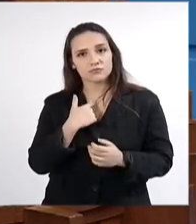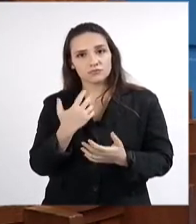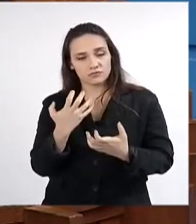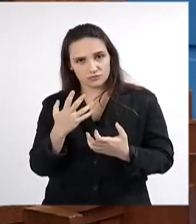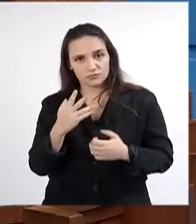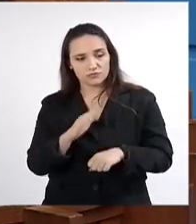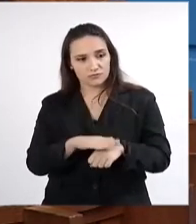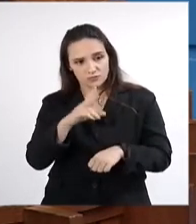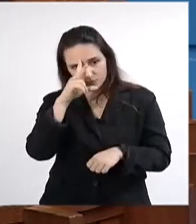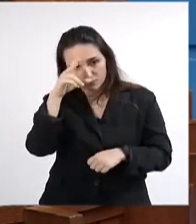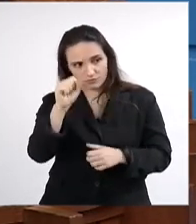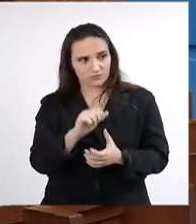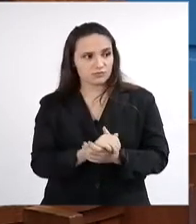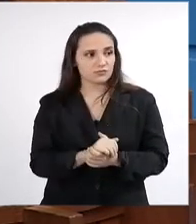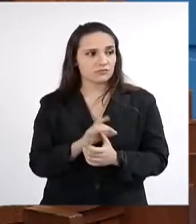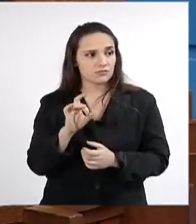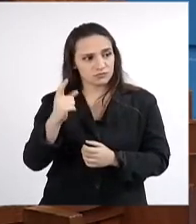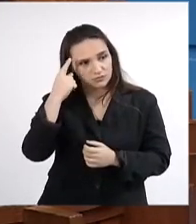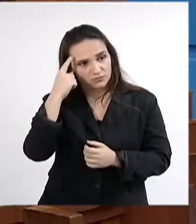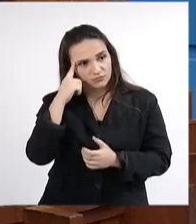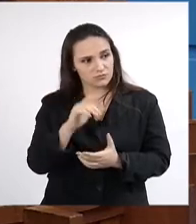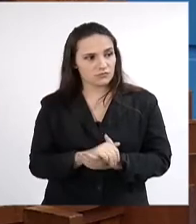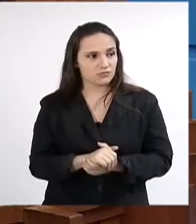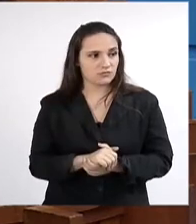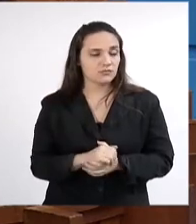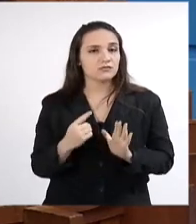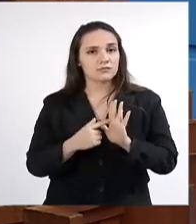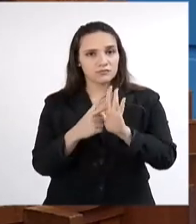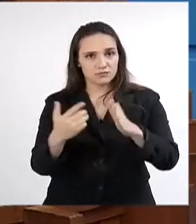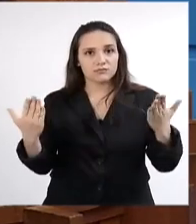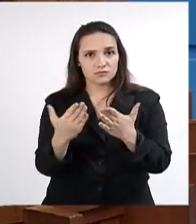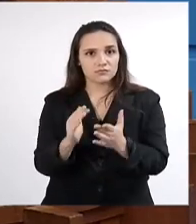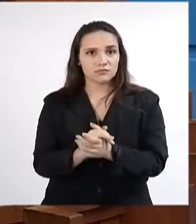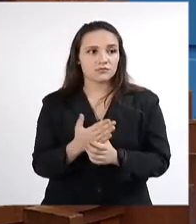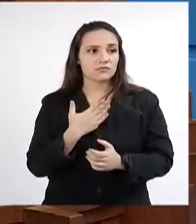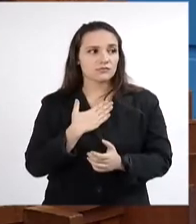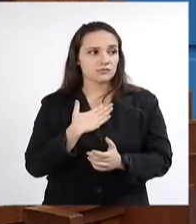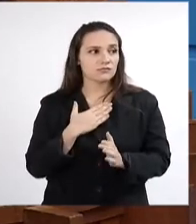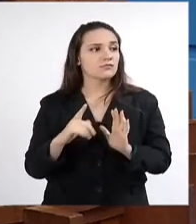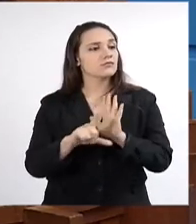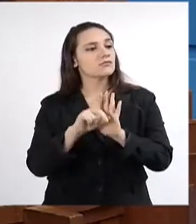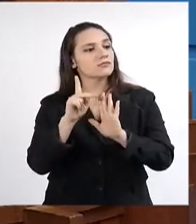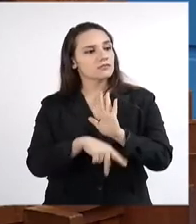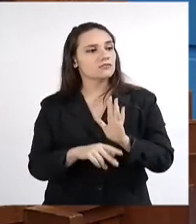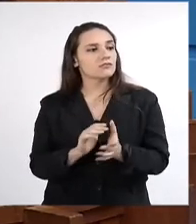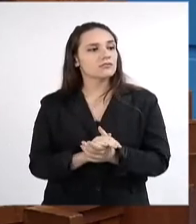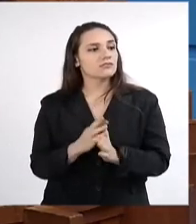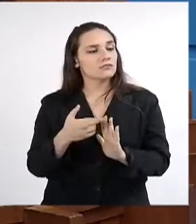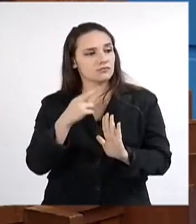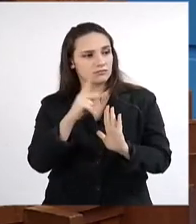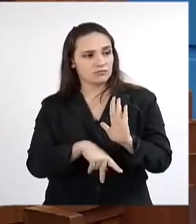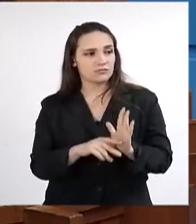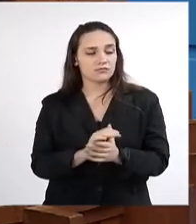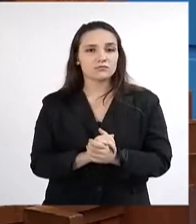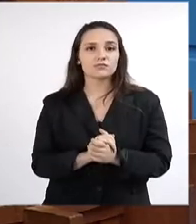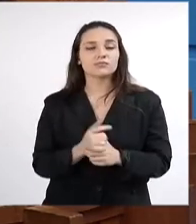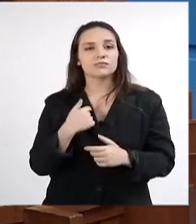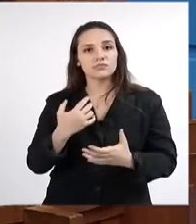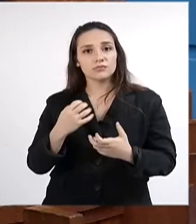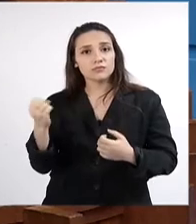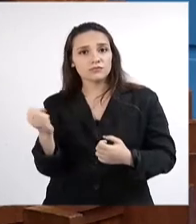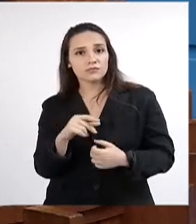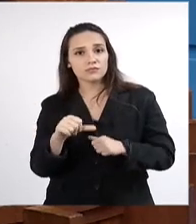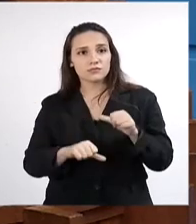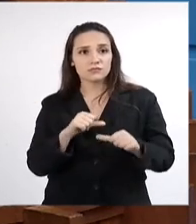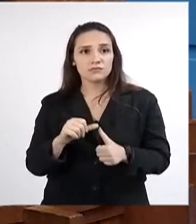excelências. É como pensa, presidente, e apresento o presente projeto de resolução, visando inovar nessa